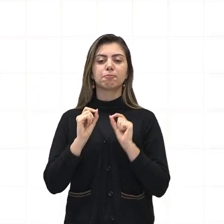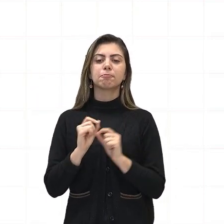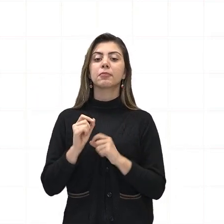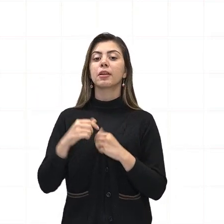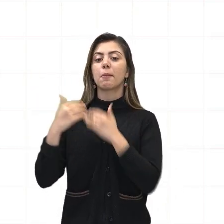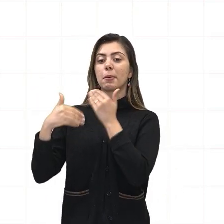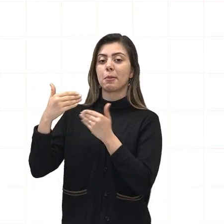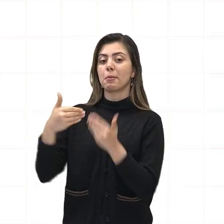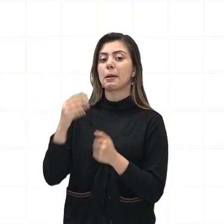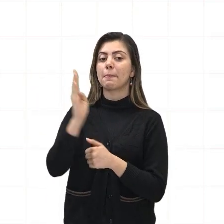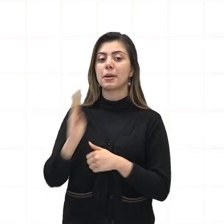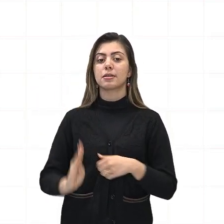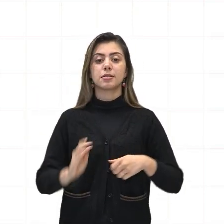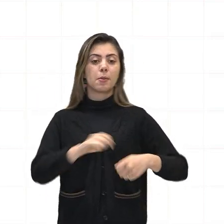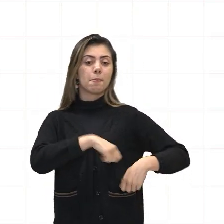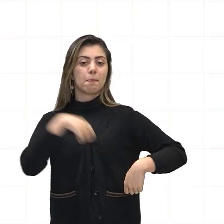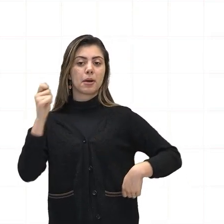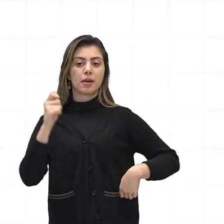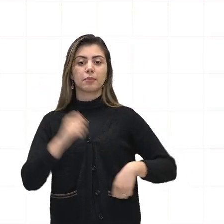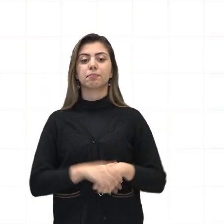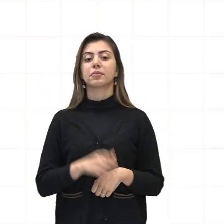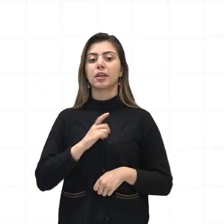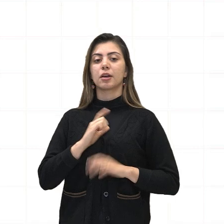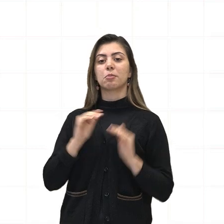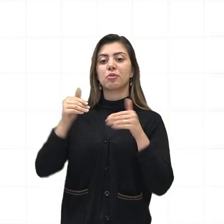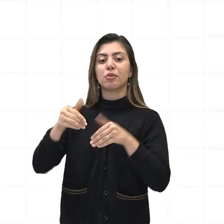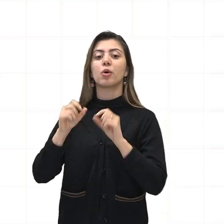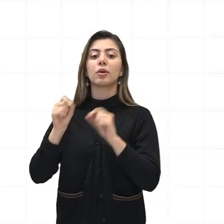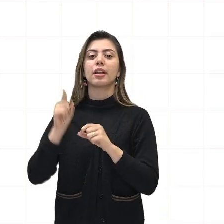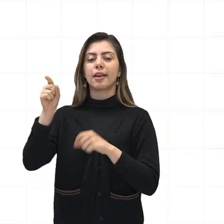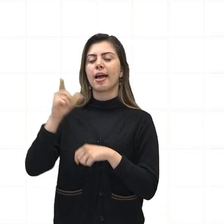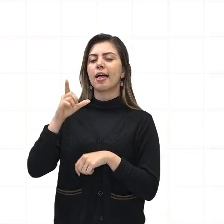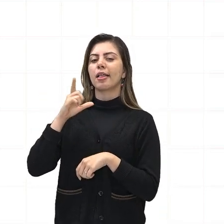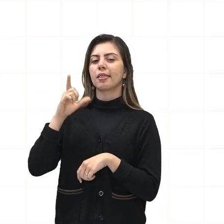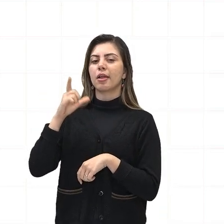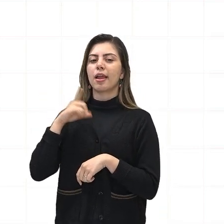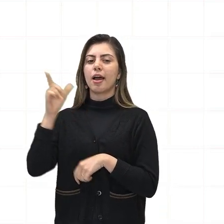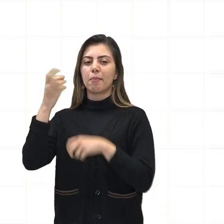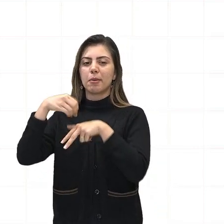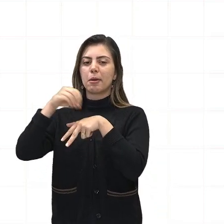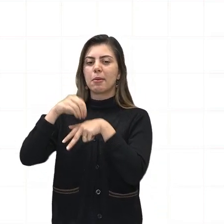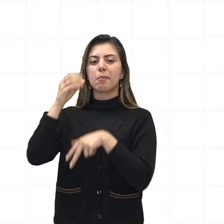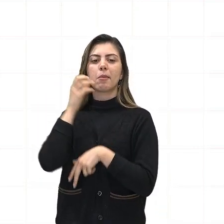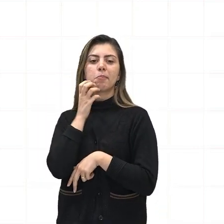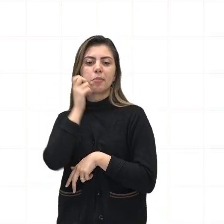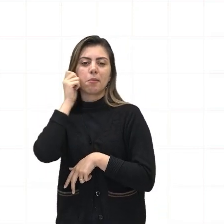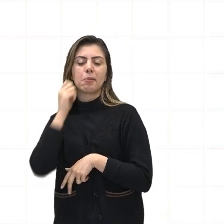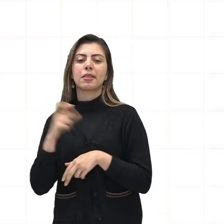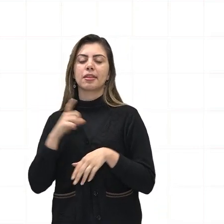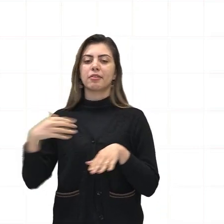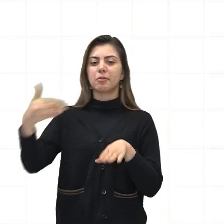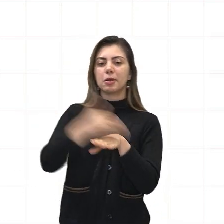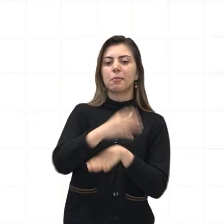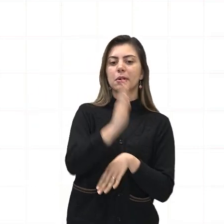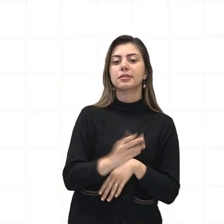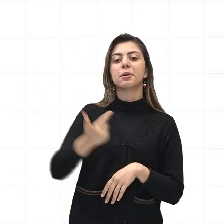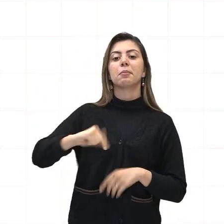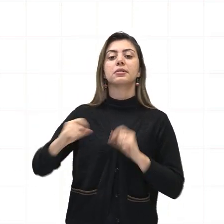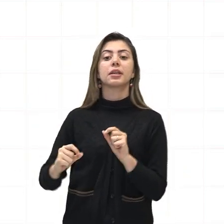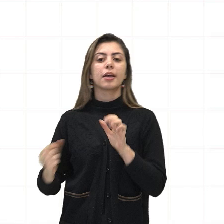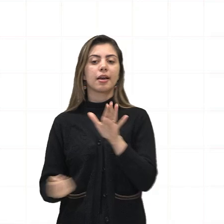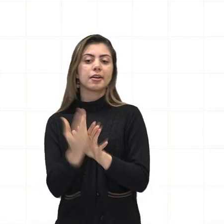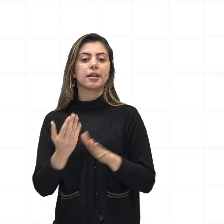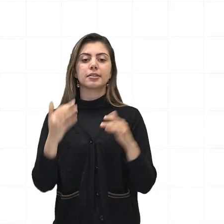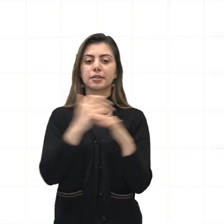Os caminhos até a independência do Brasil. A vinda de Dom João para o Brasil, a interiorização da metrópole, a